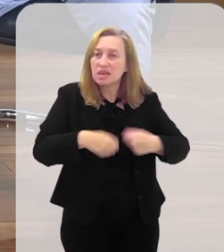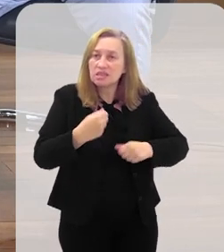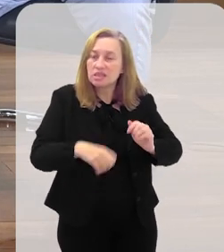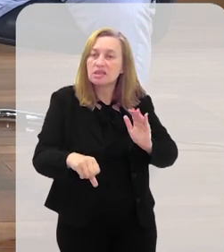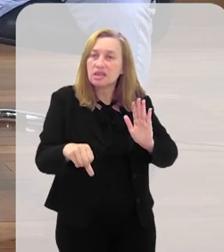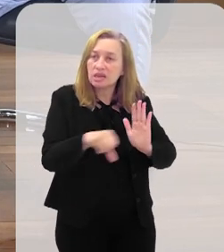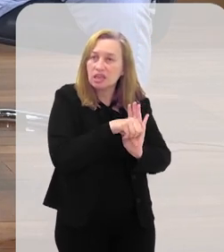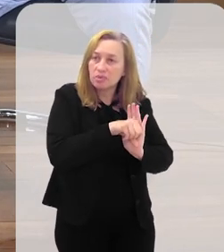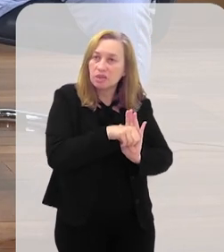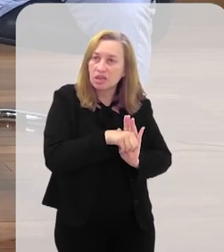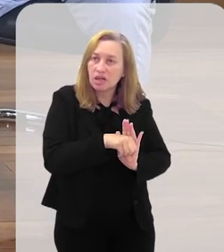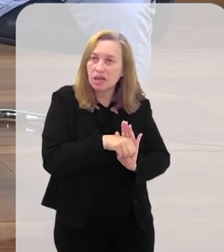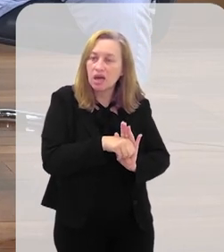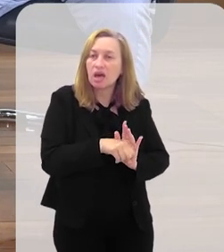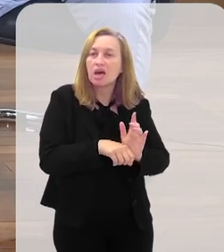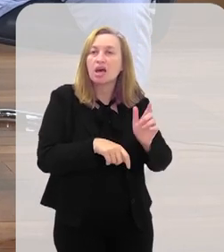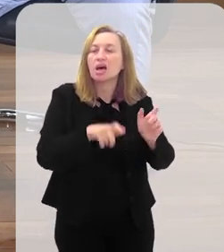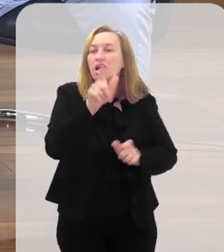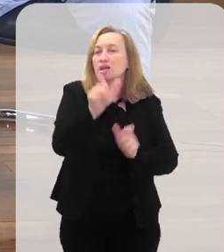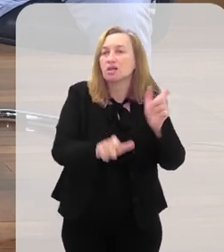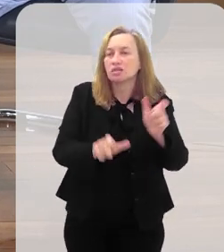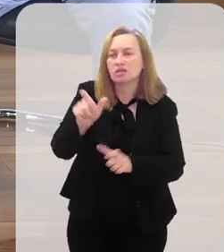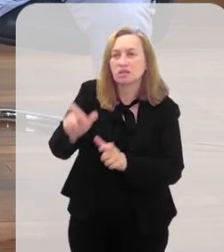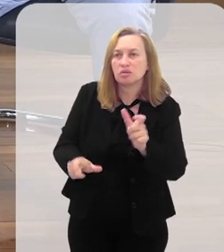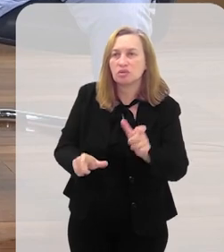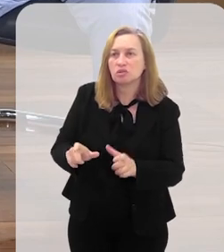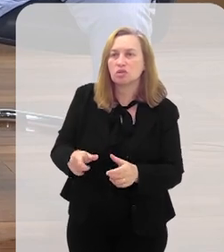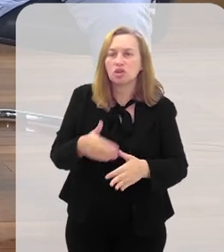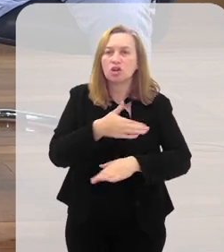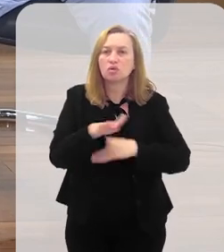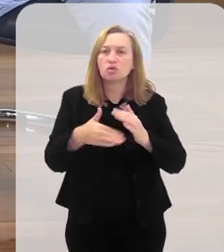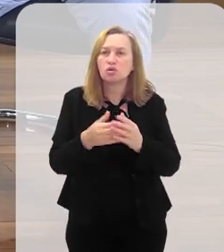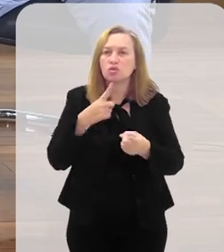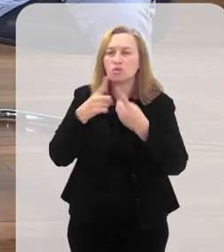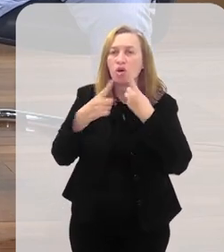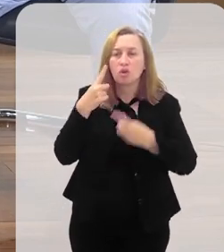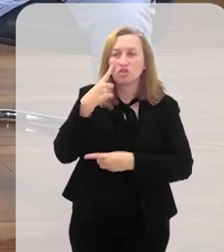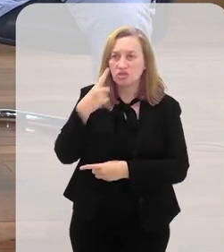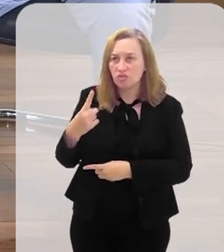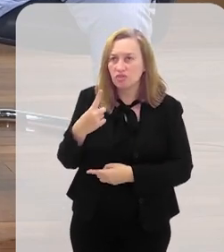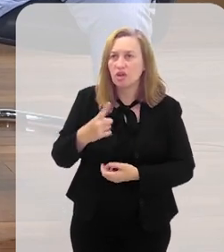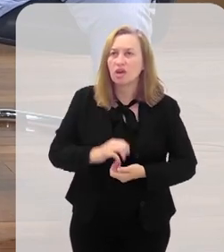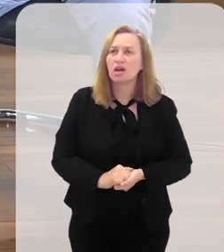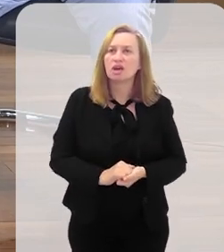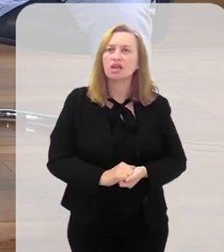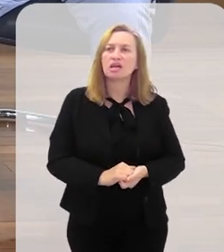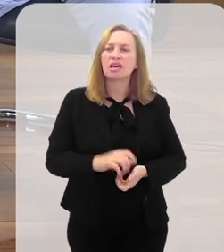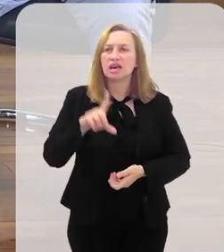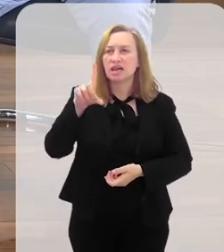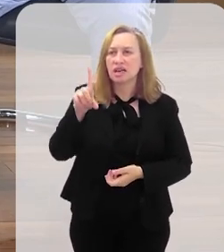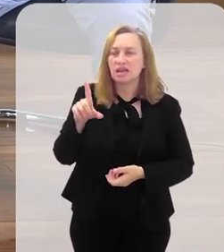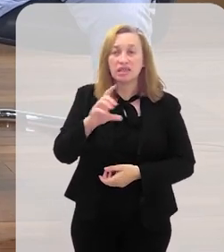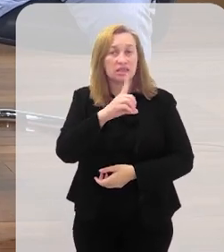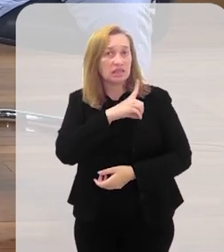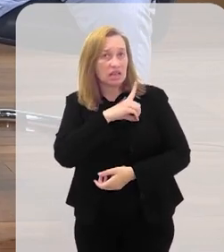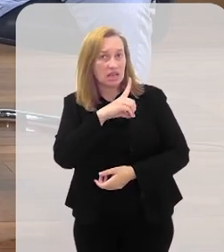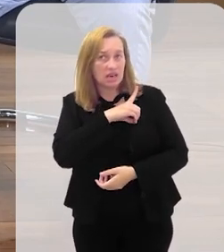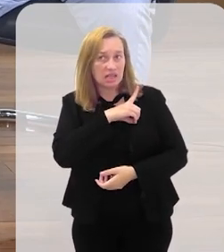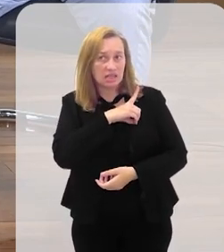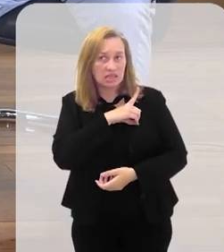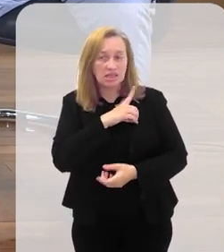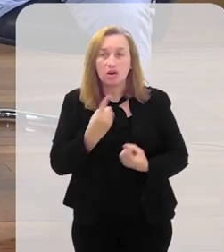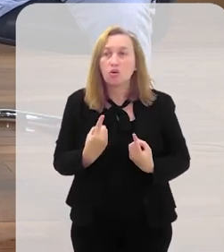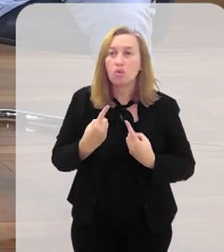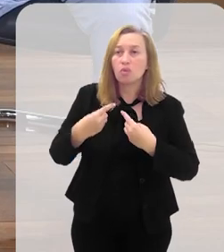superado todos os debates no campo da ciência penal. Mas aí, quando a gente se depara com a situação da DECRAD, a Delegacia